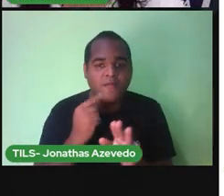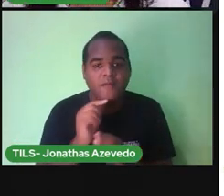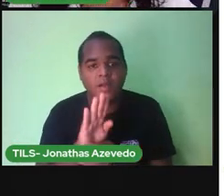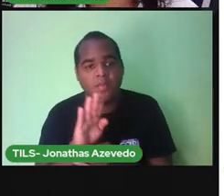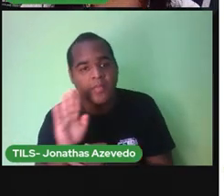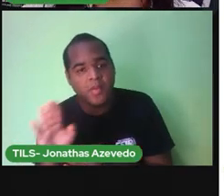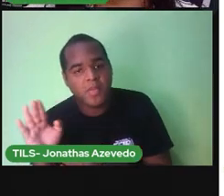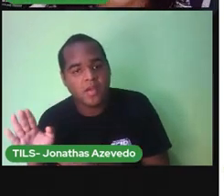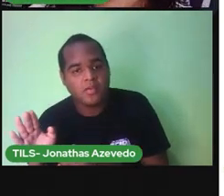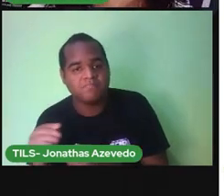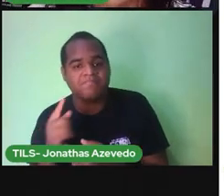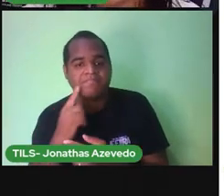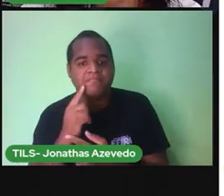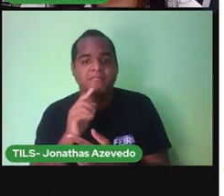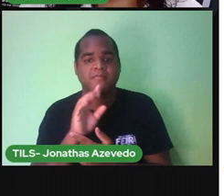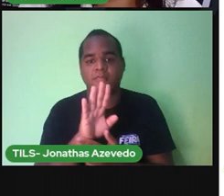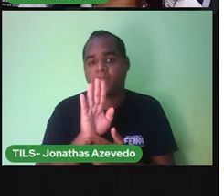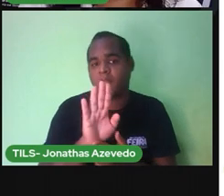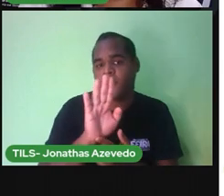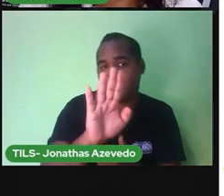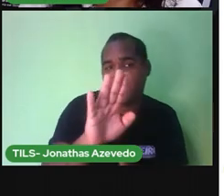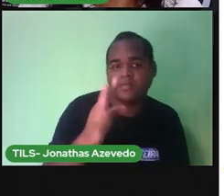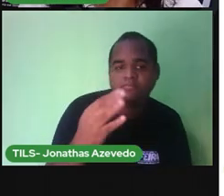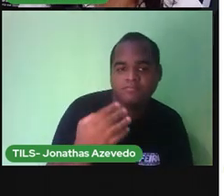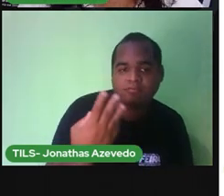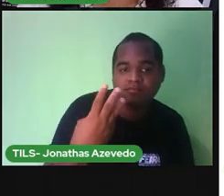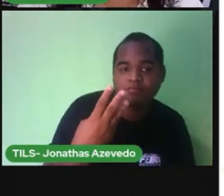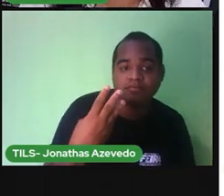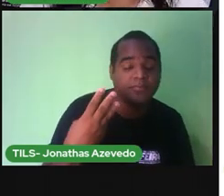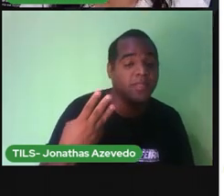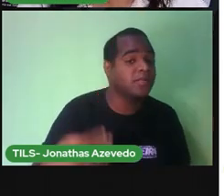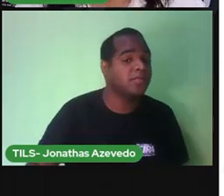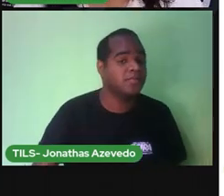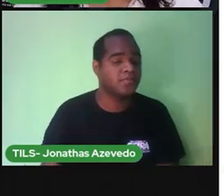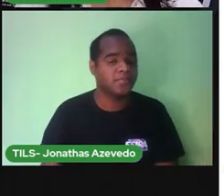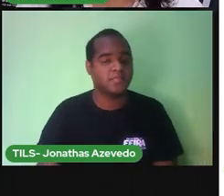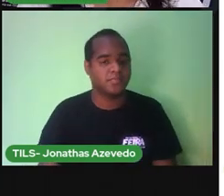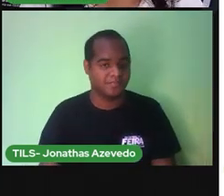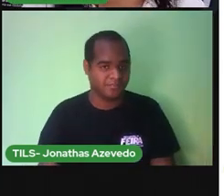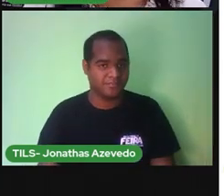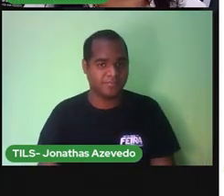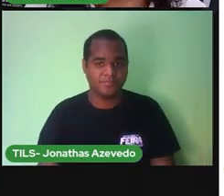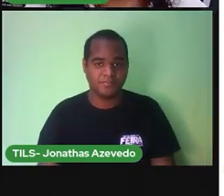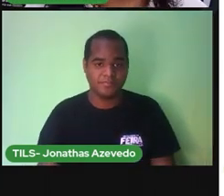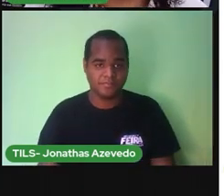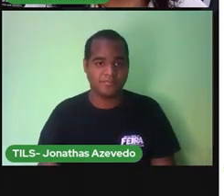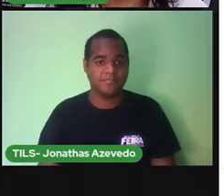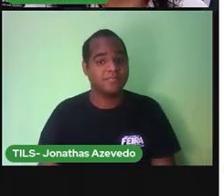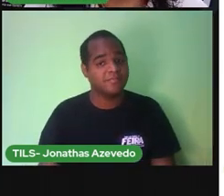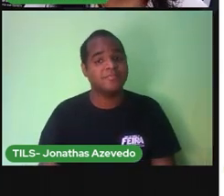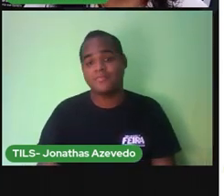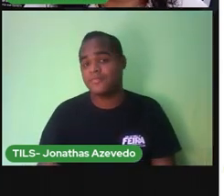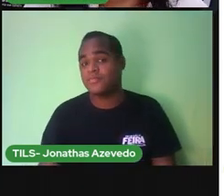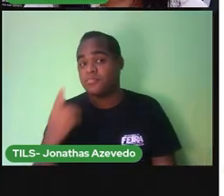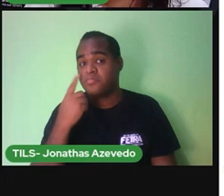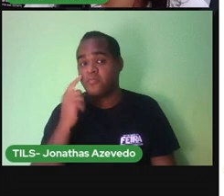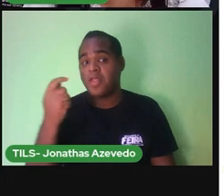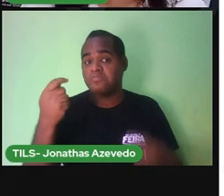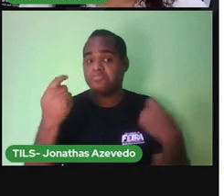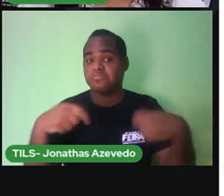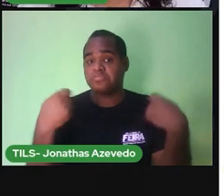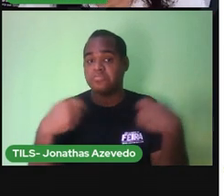Mais três palmos para a frente Era a medida que ele podia usar naquela hora